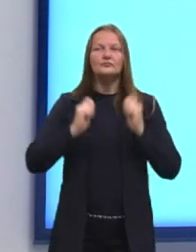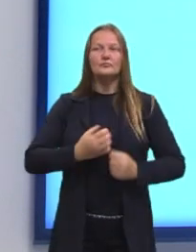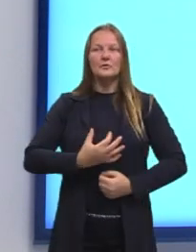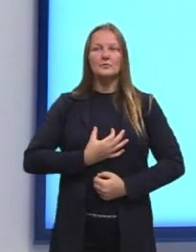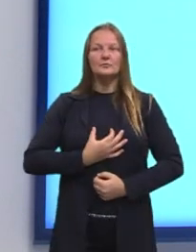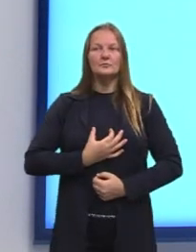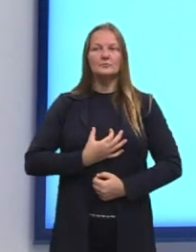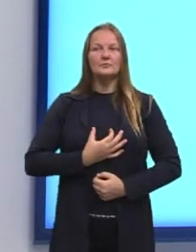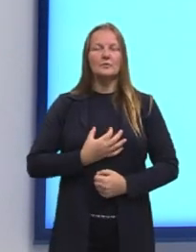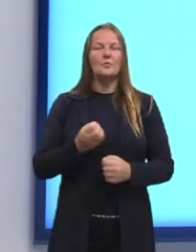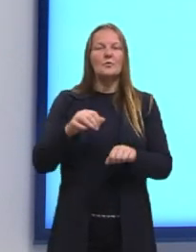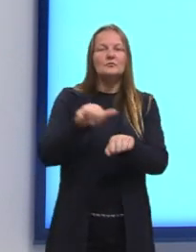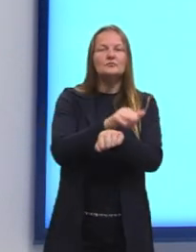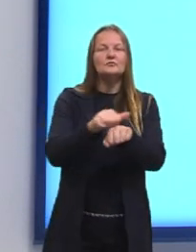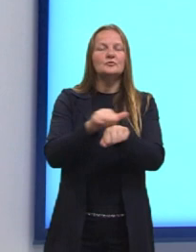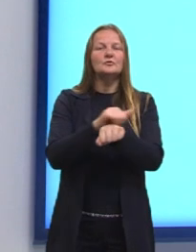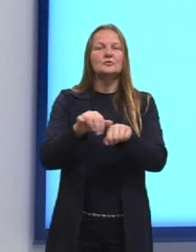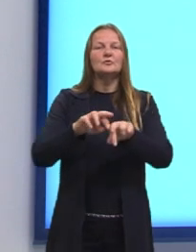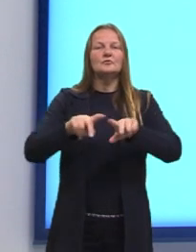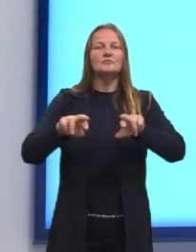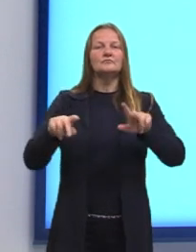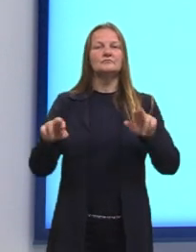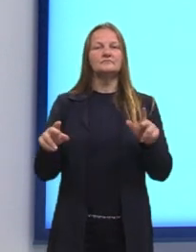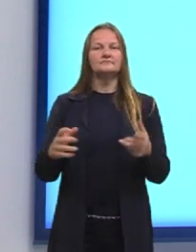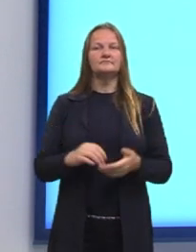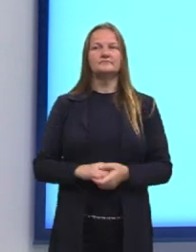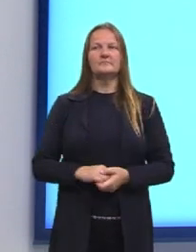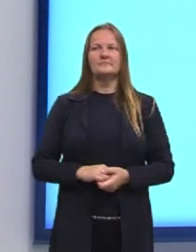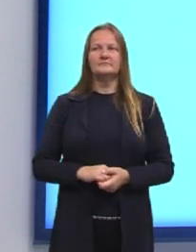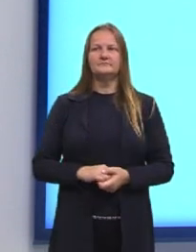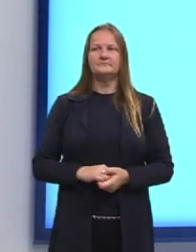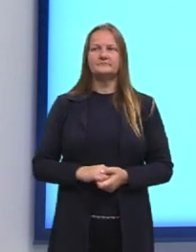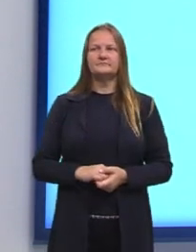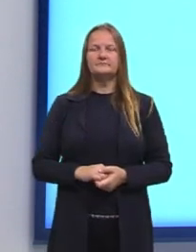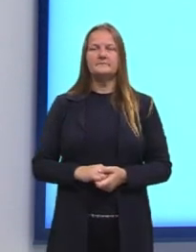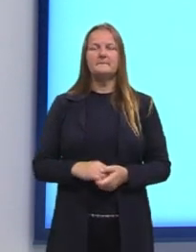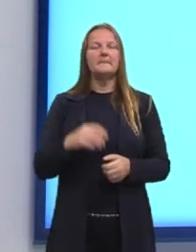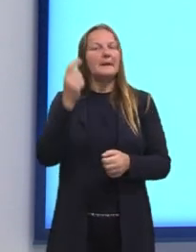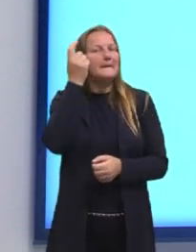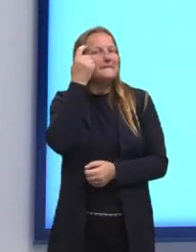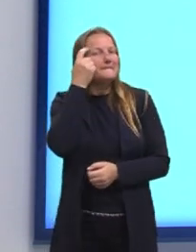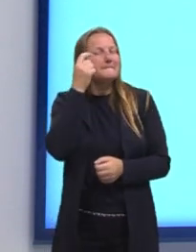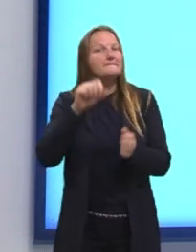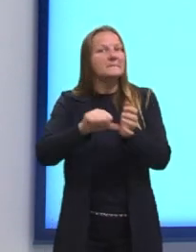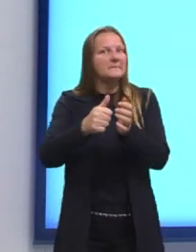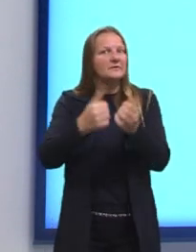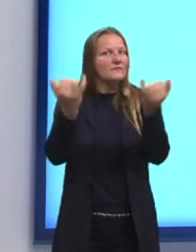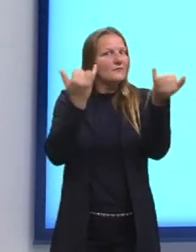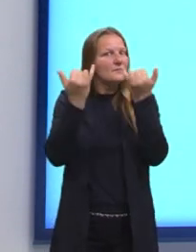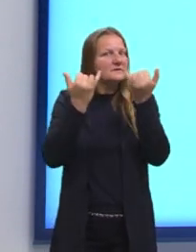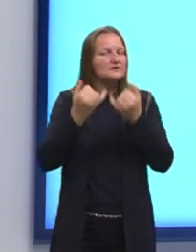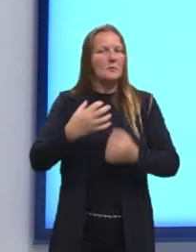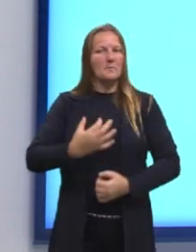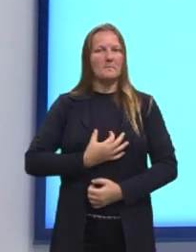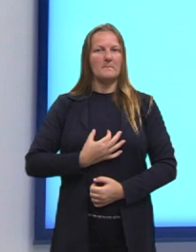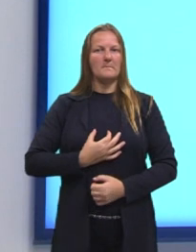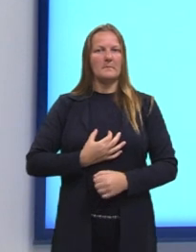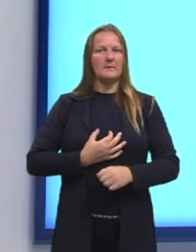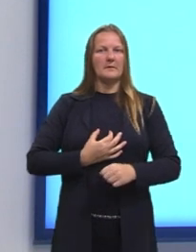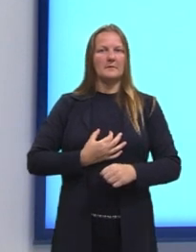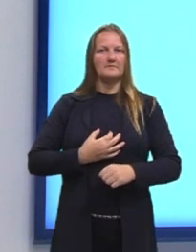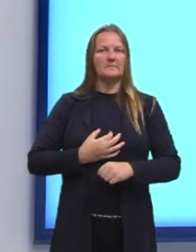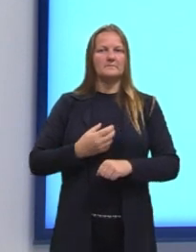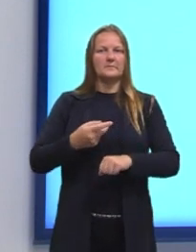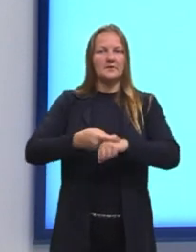eu posso distribuir as medalhas? Aí a gente precisa considerar o seguinte. Quando a gente fala em medalhas olímpicas,